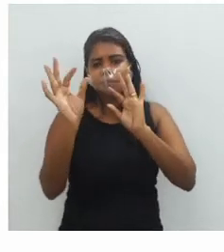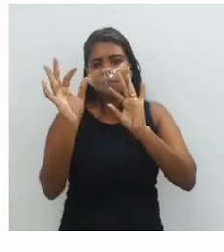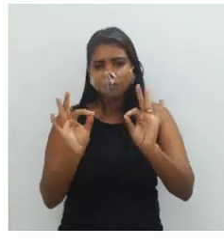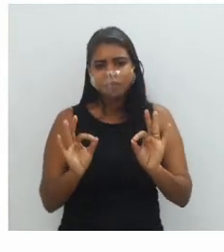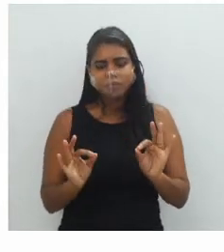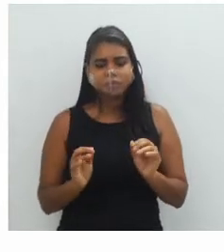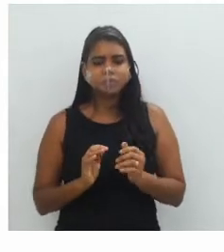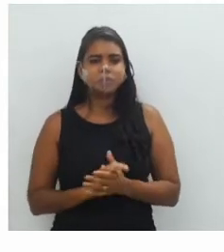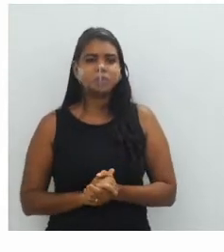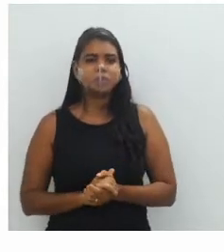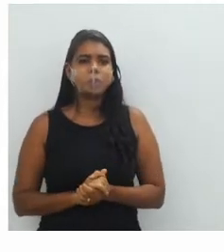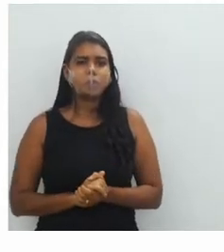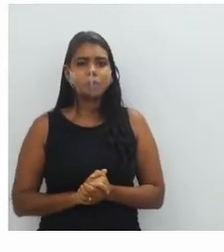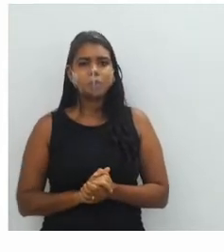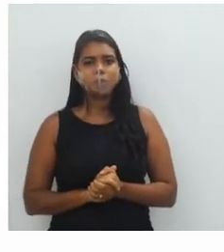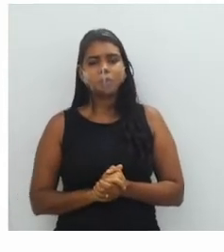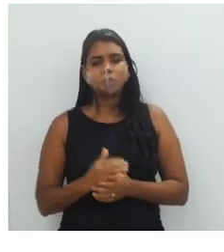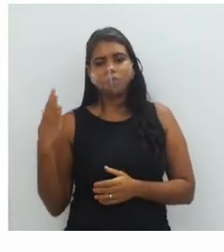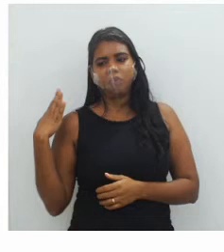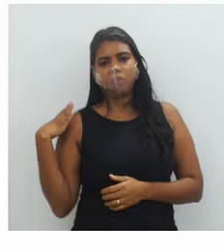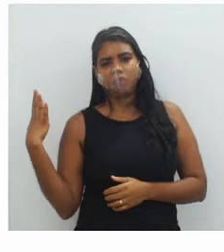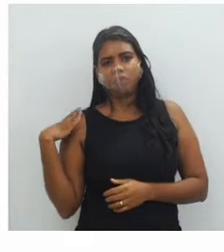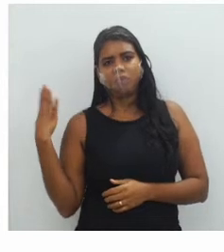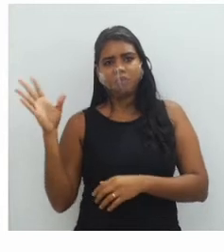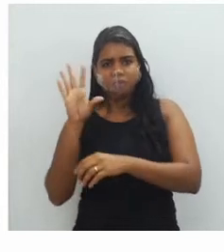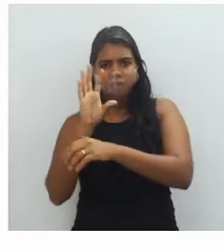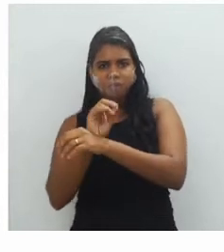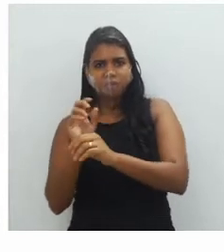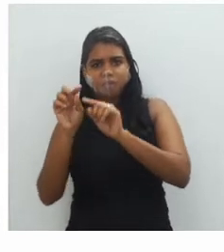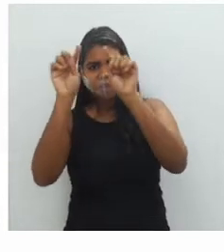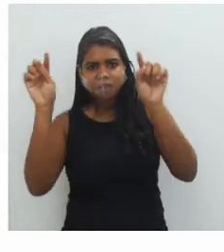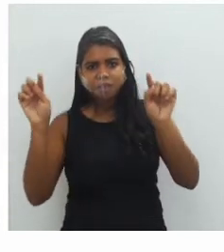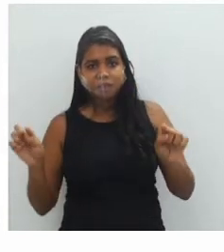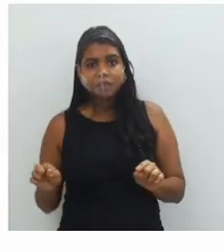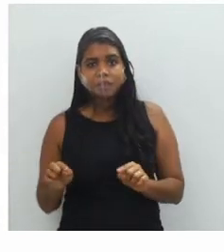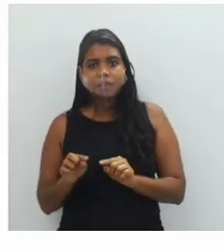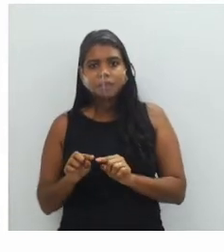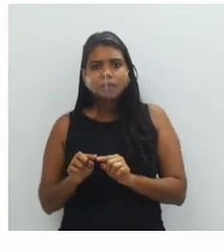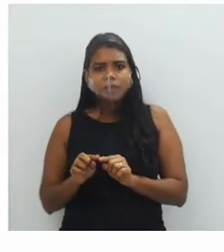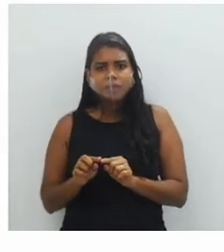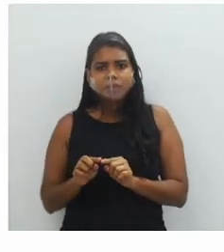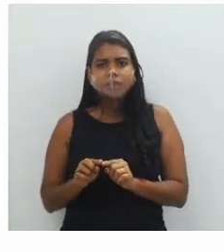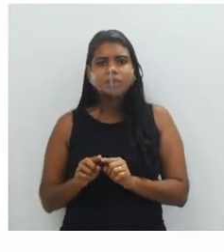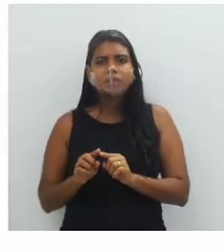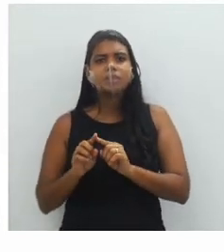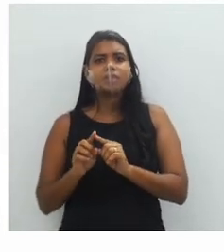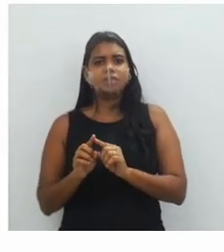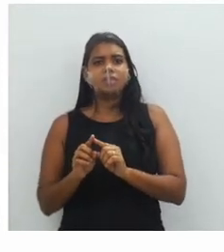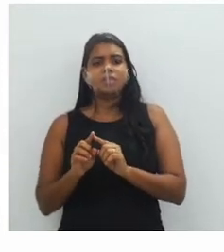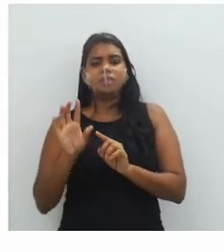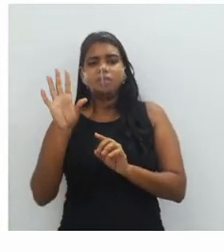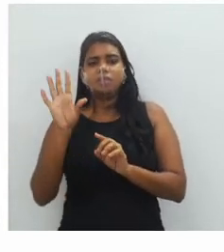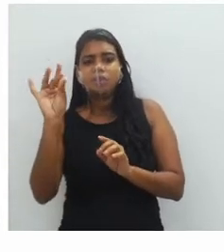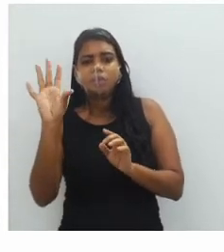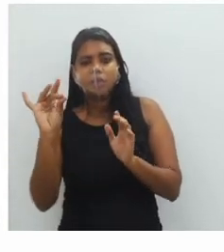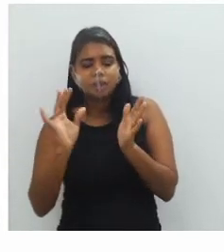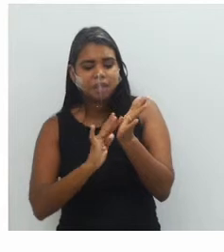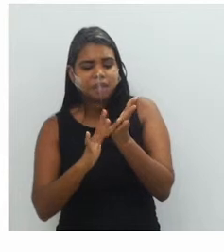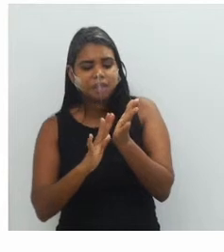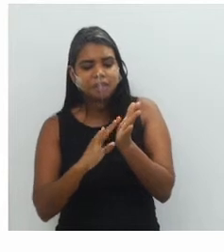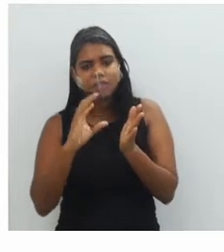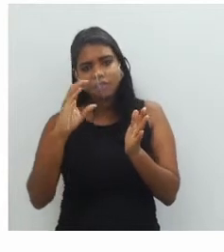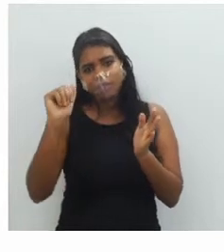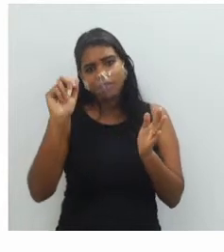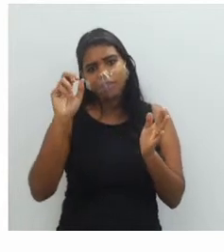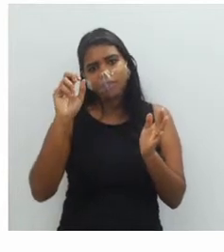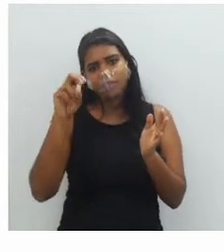e os tamanhos deles. E na imagem da direita, ele tem um quadro onde ele fez todo com colagem de canudinhos plásticos.